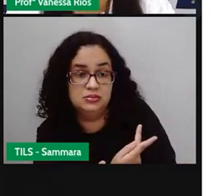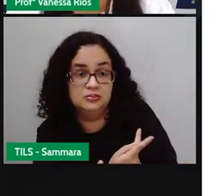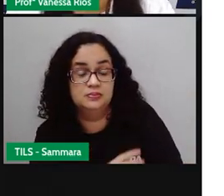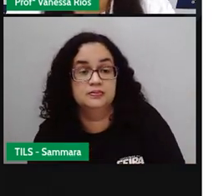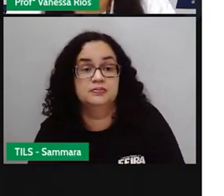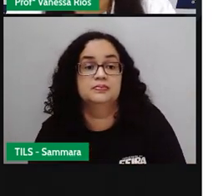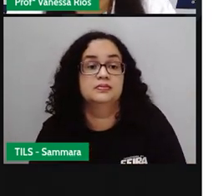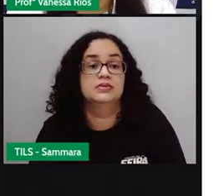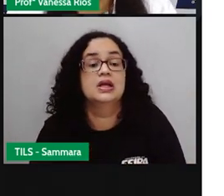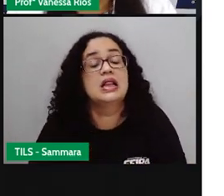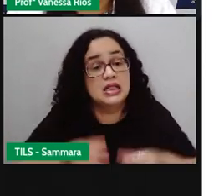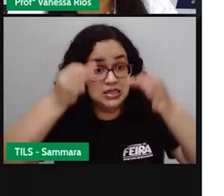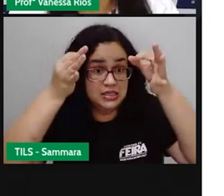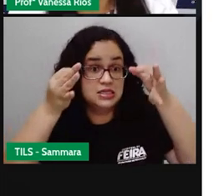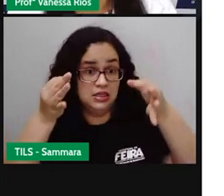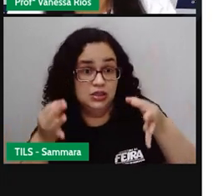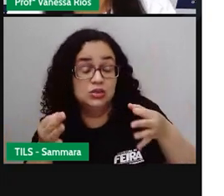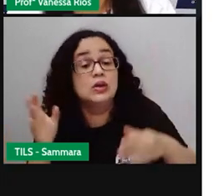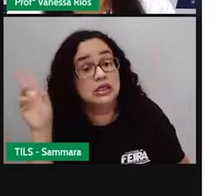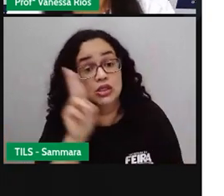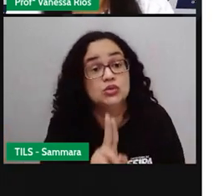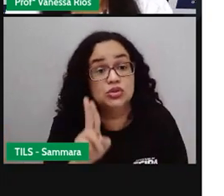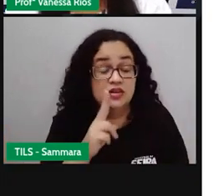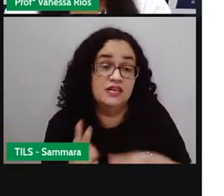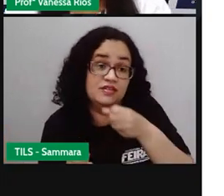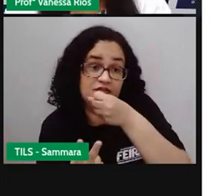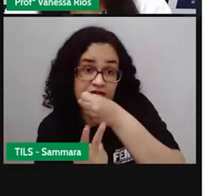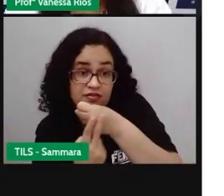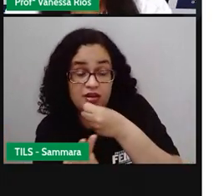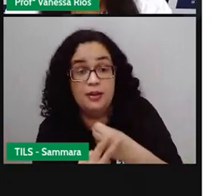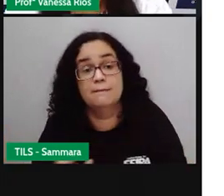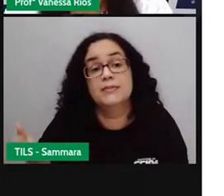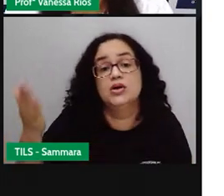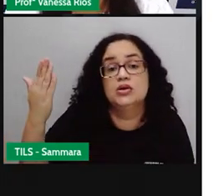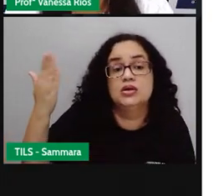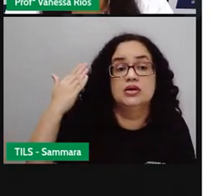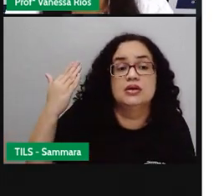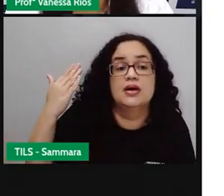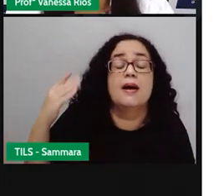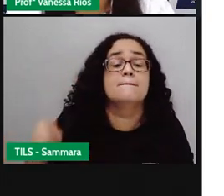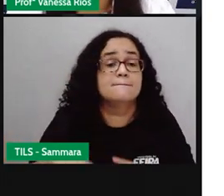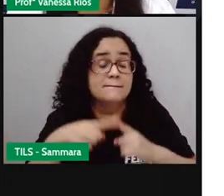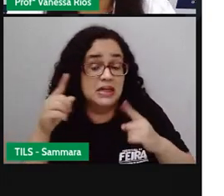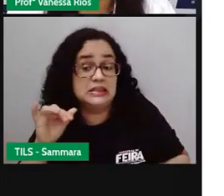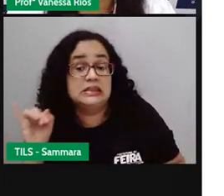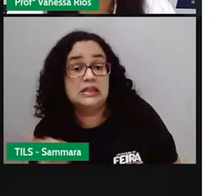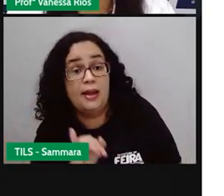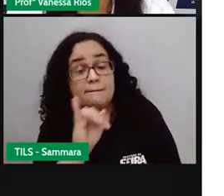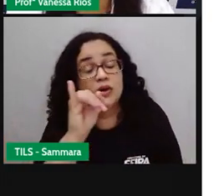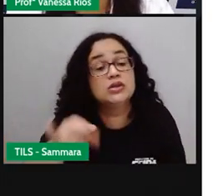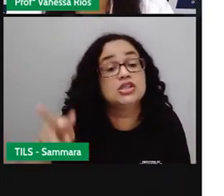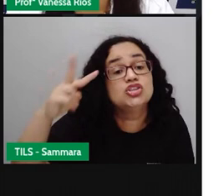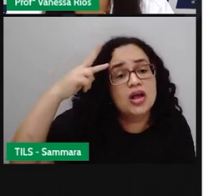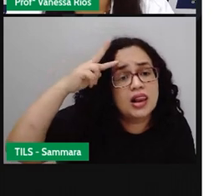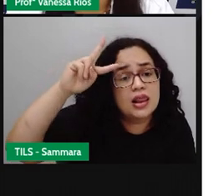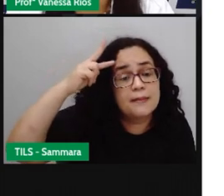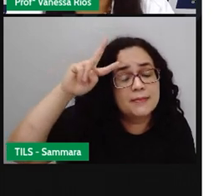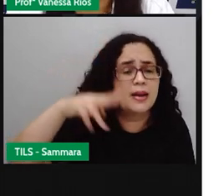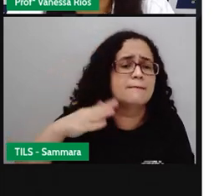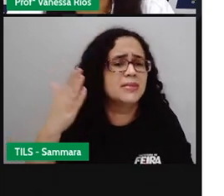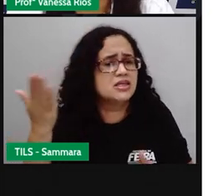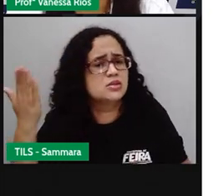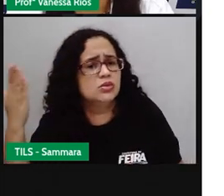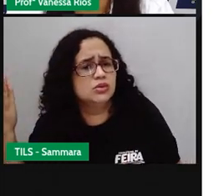correto que ele utilize verbos no passado. Mas é importante a gente lembrar que mesmo no